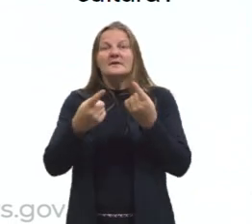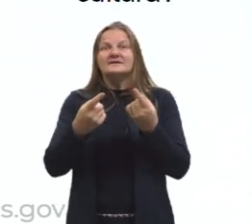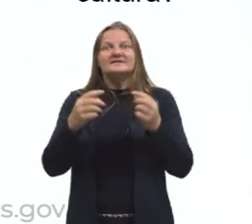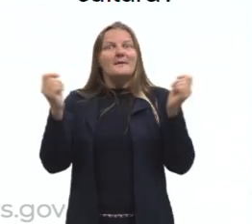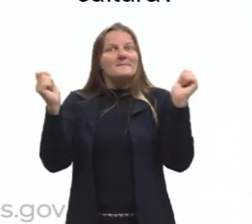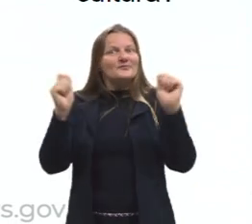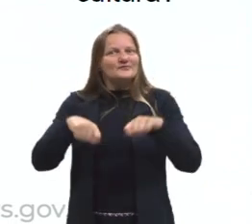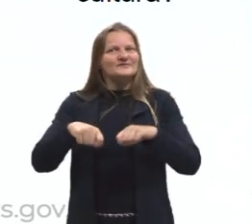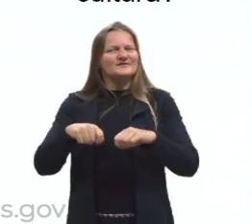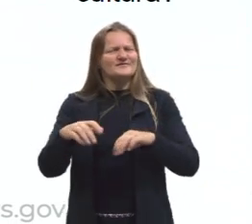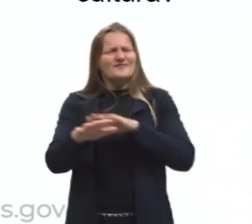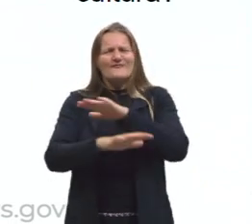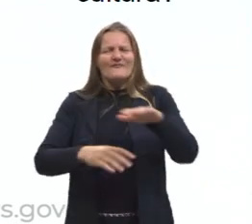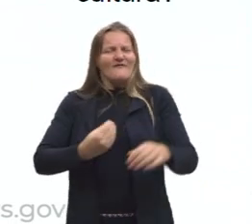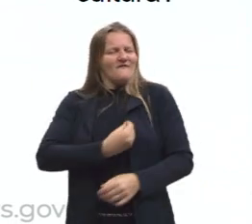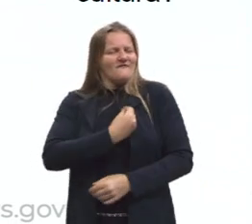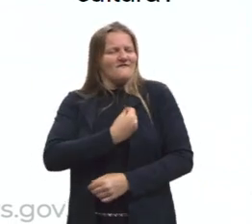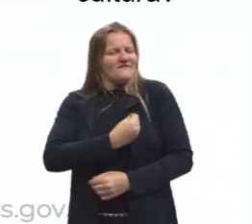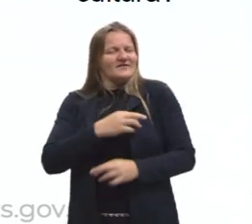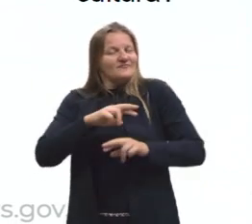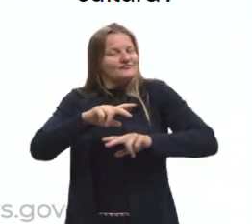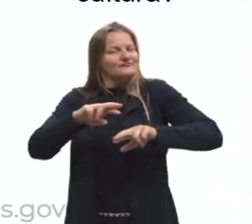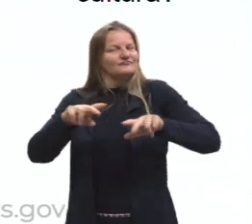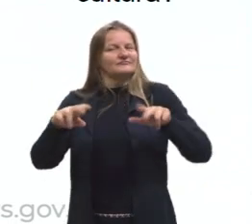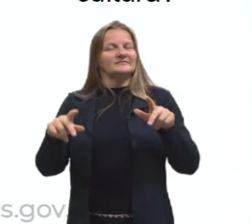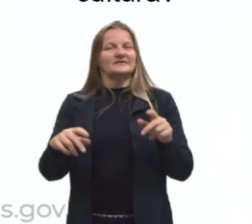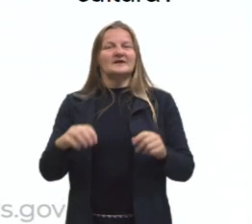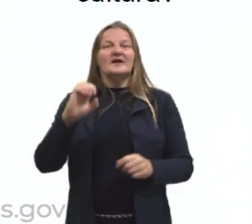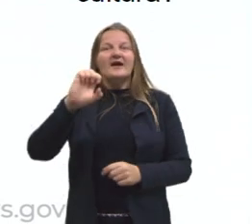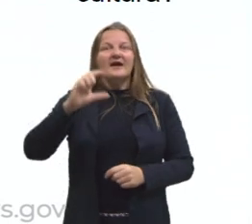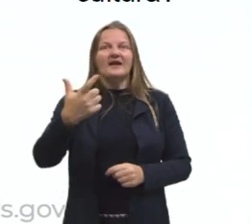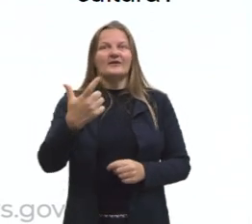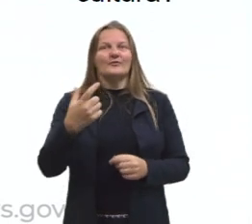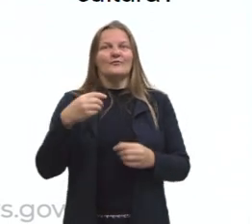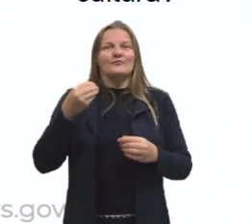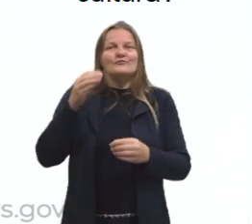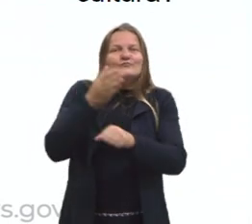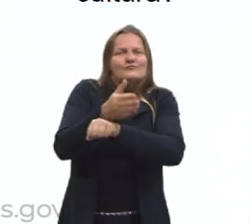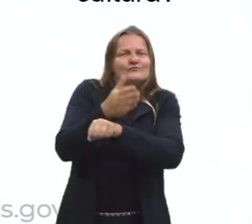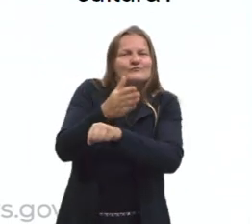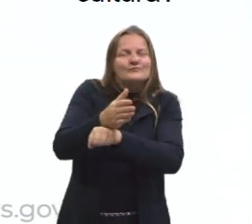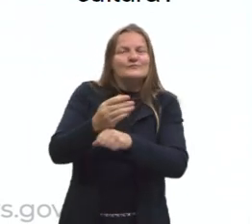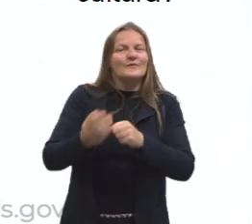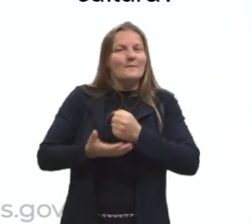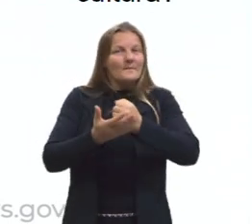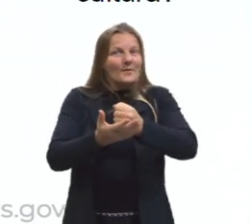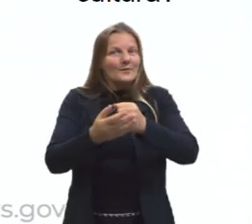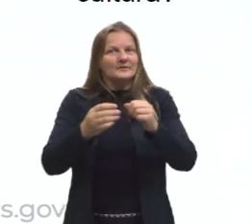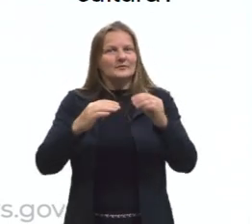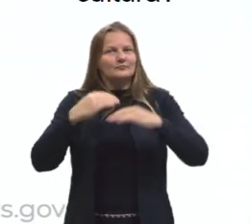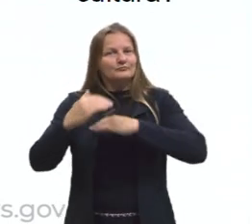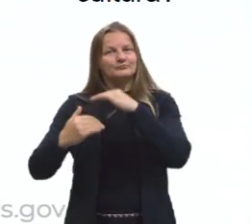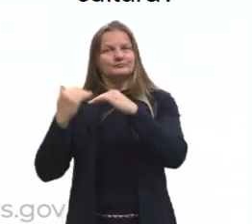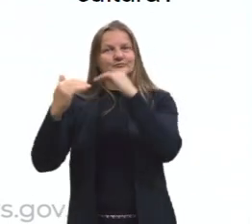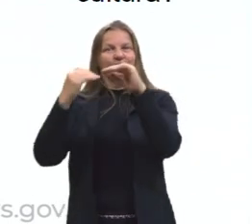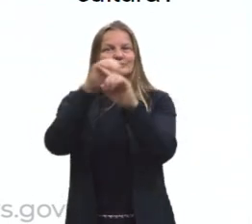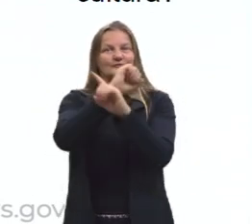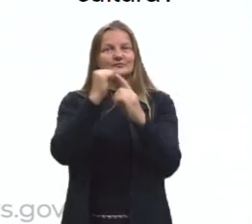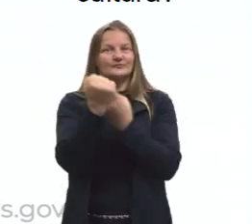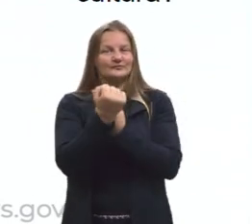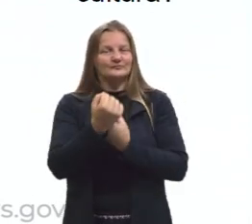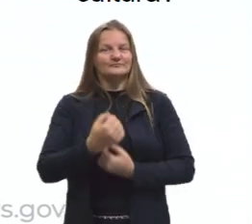possibilidades, desde que, claro, quem a ocupe, participe, colabore com os processos de